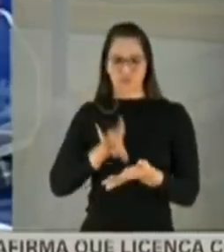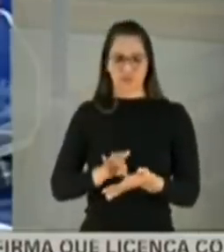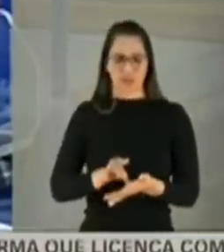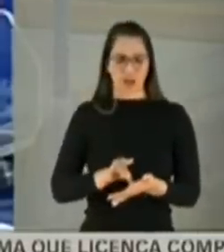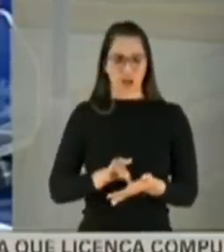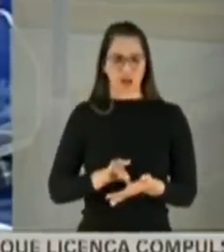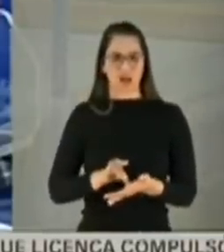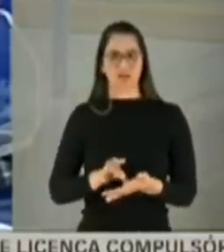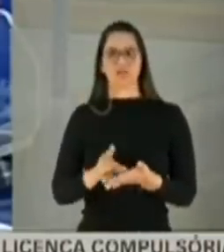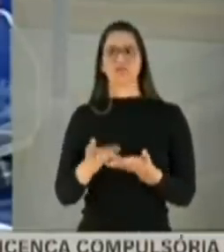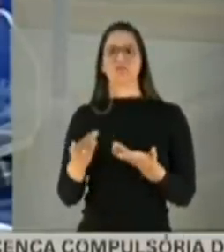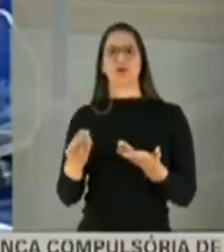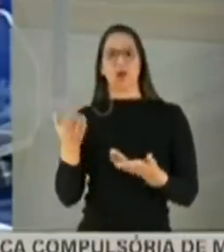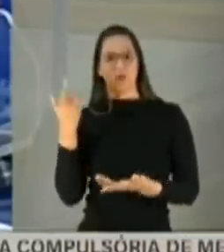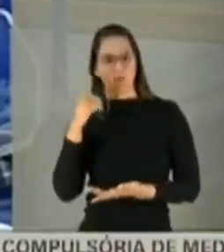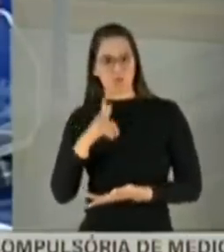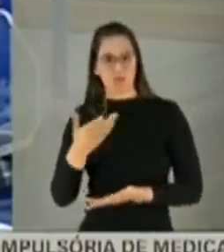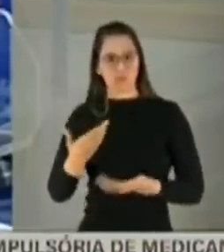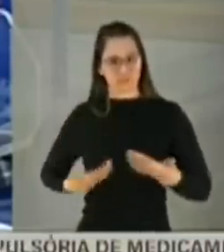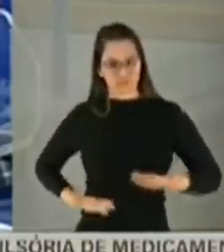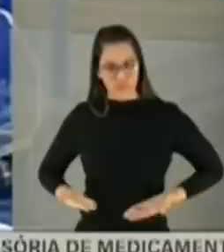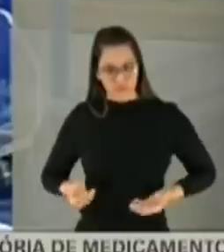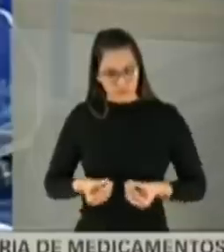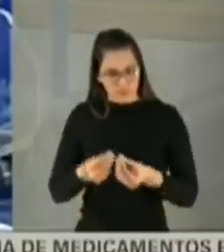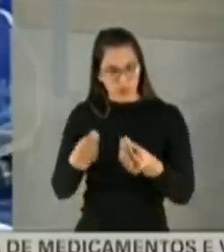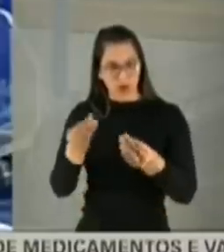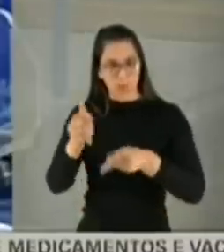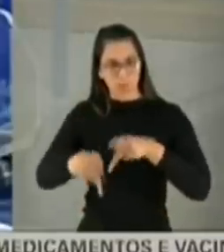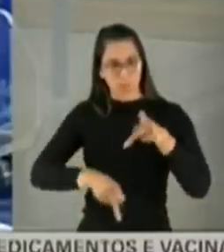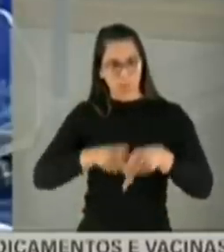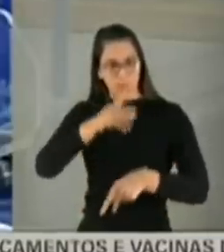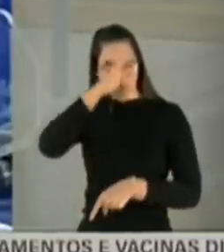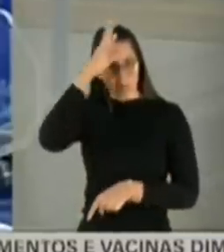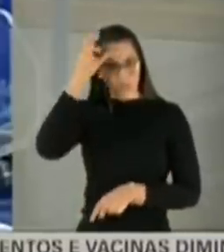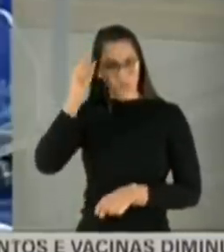atenderam à demanda do povo do Amazonas? Sim, senador.